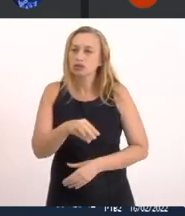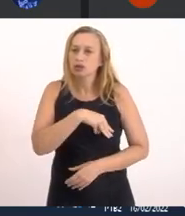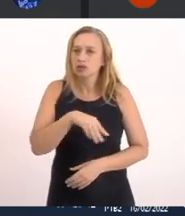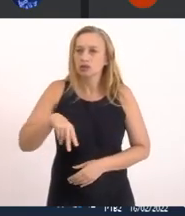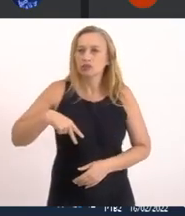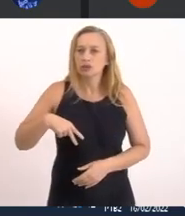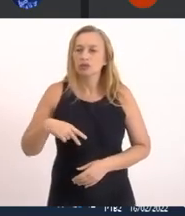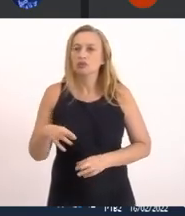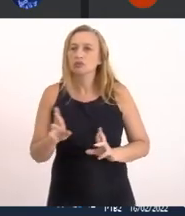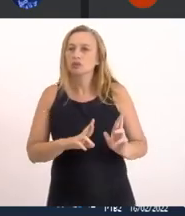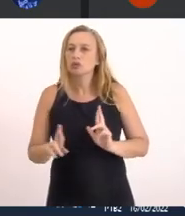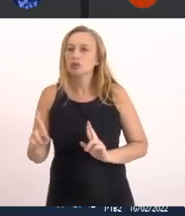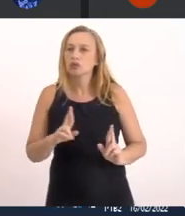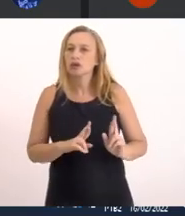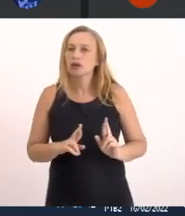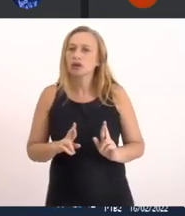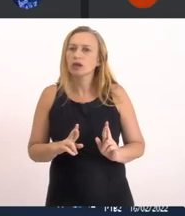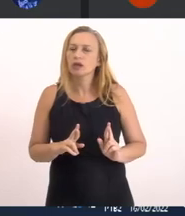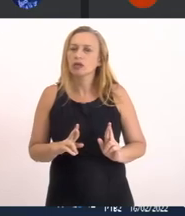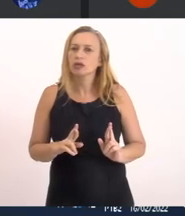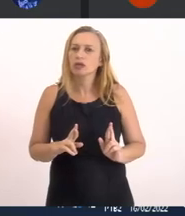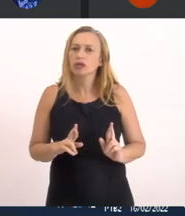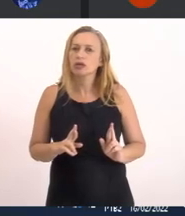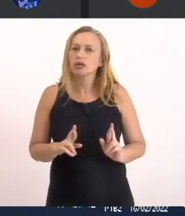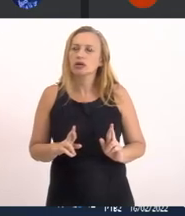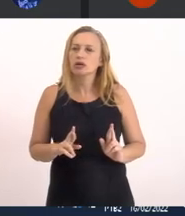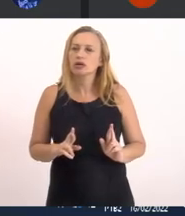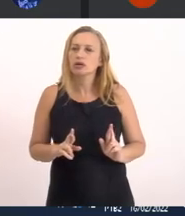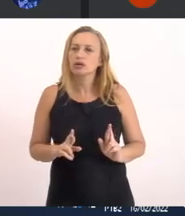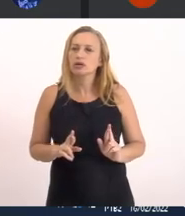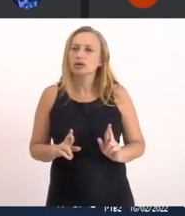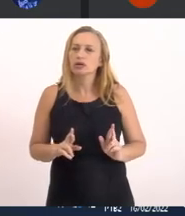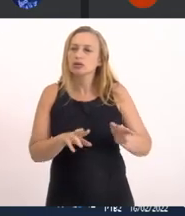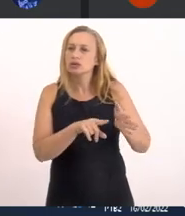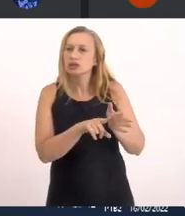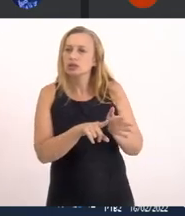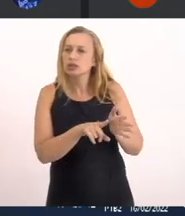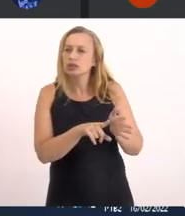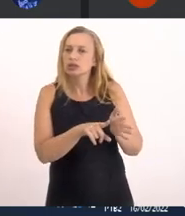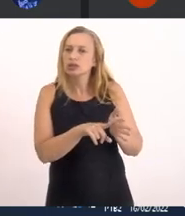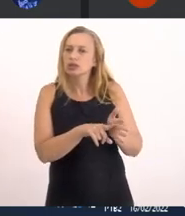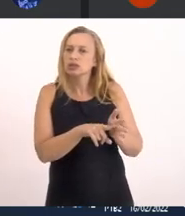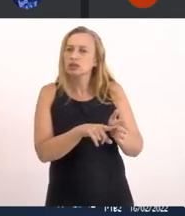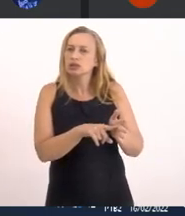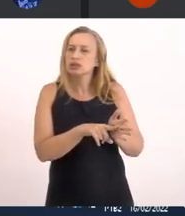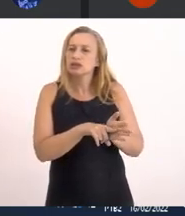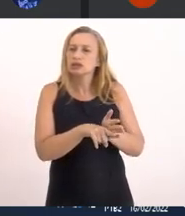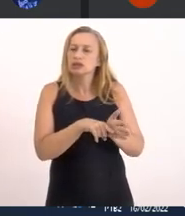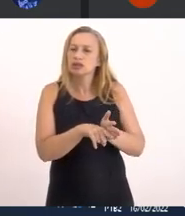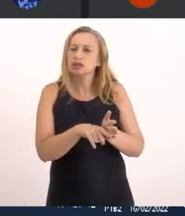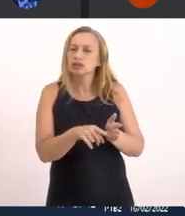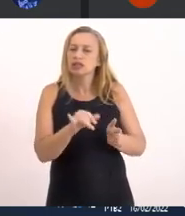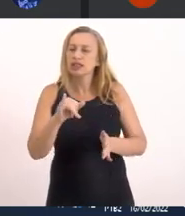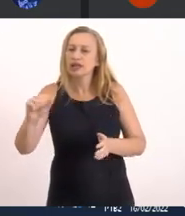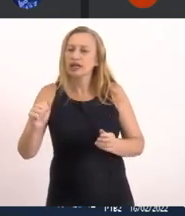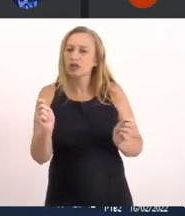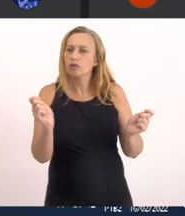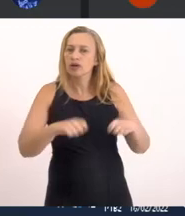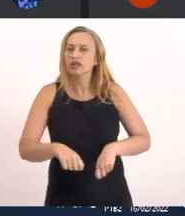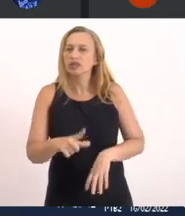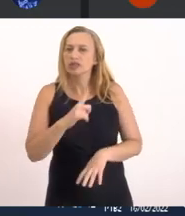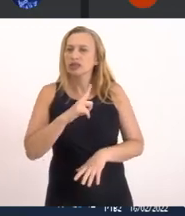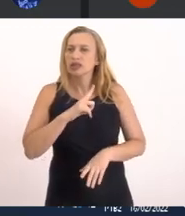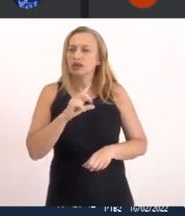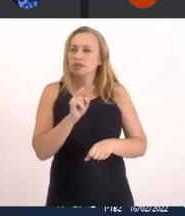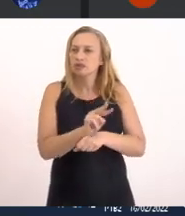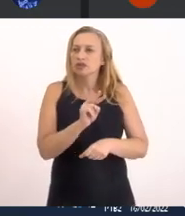Com relação A Essa análise Que o INEA Que tem a competência Porque o licenciamento